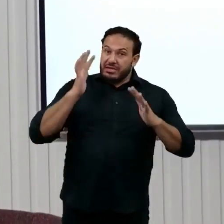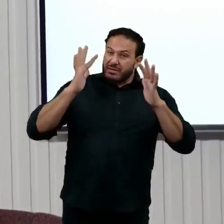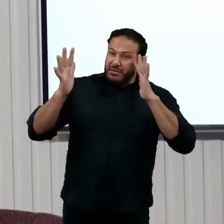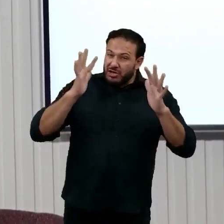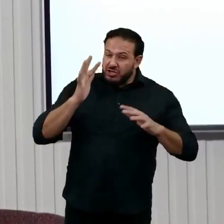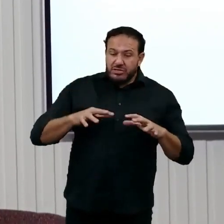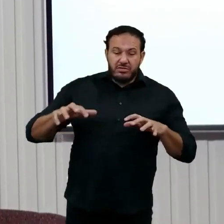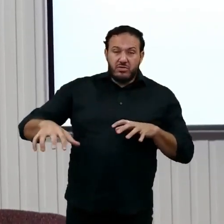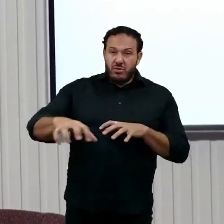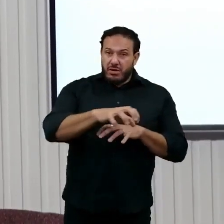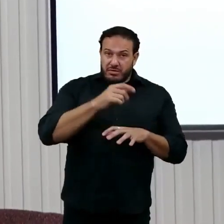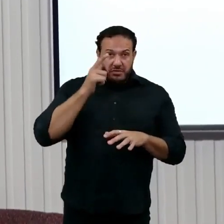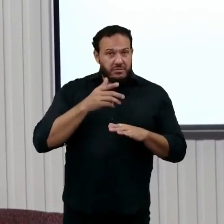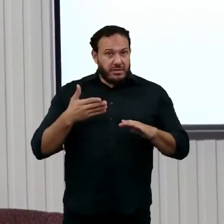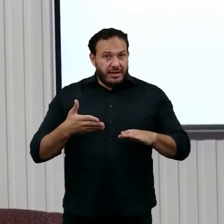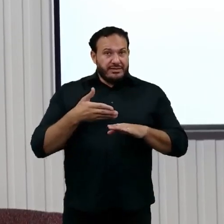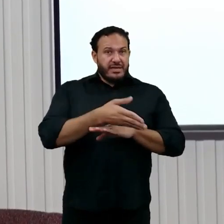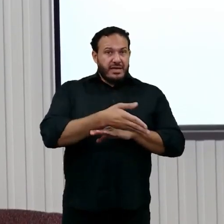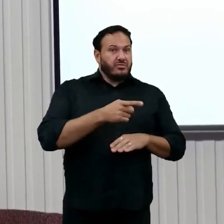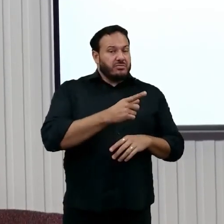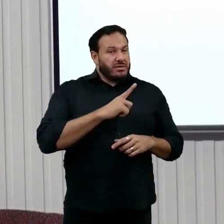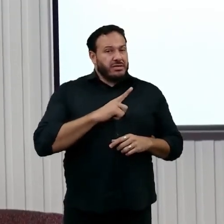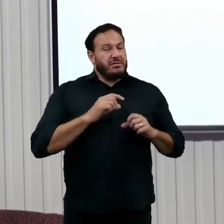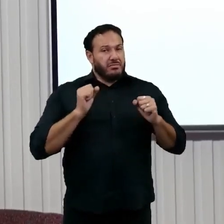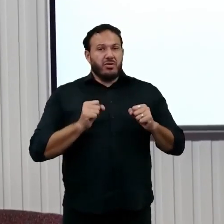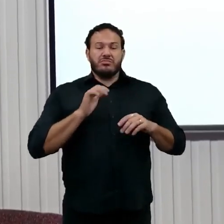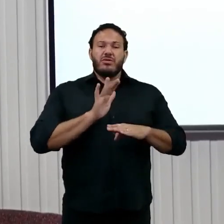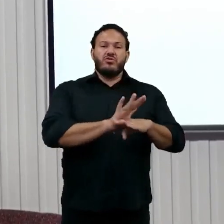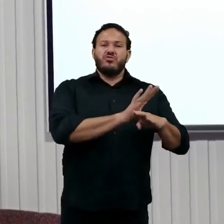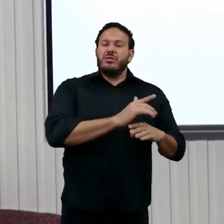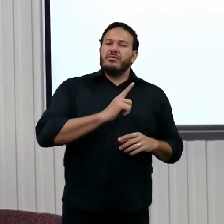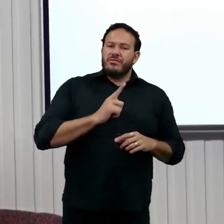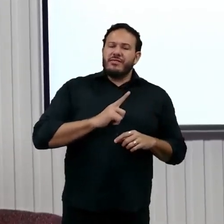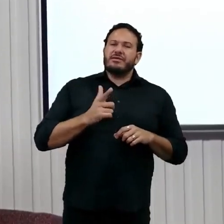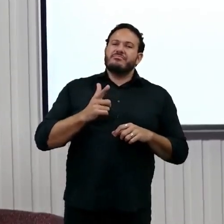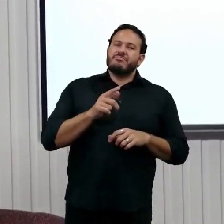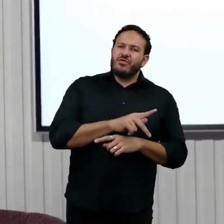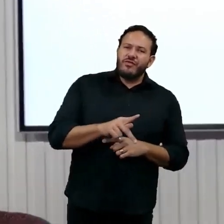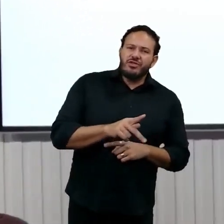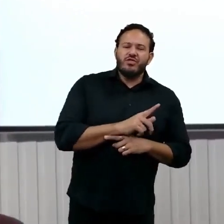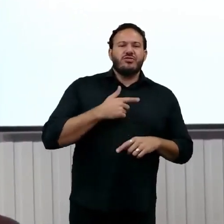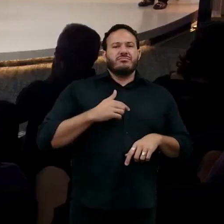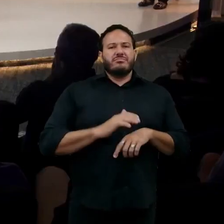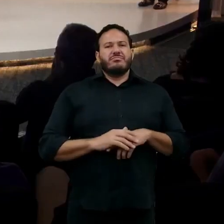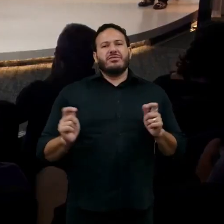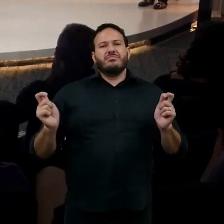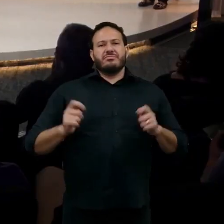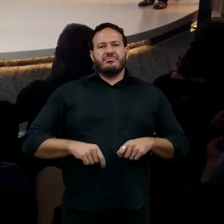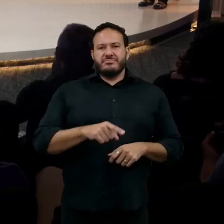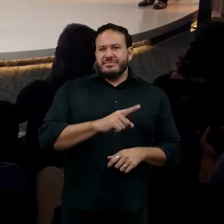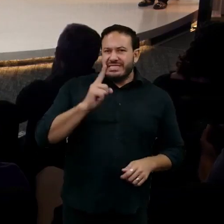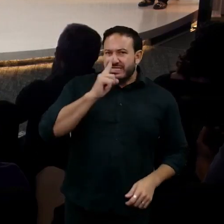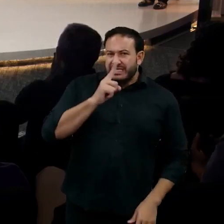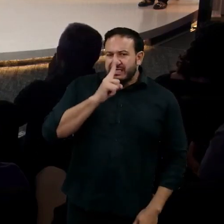o acesso que vocês tenham e possam ajudar se vocês tiverem um professor competente e a deficiência de professores está só